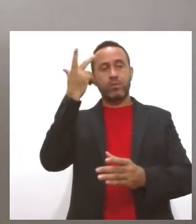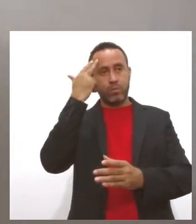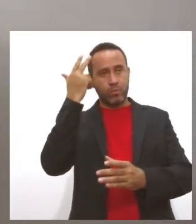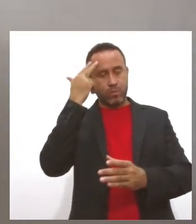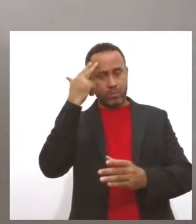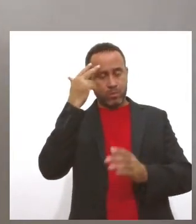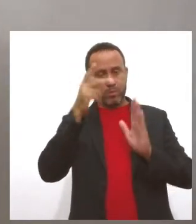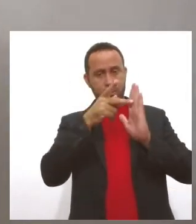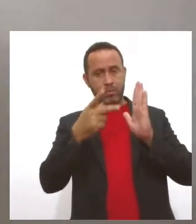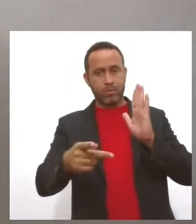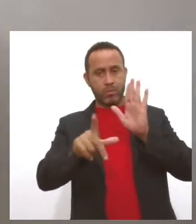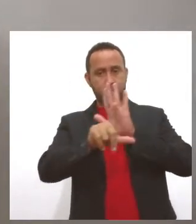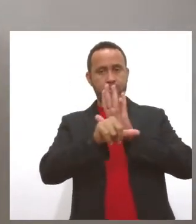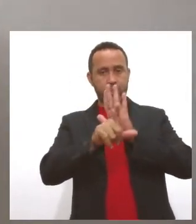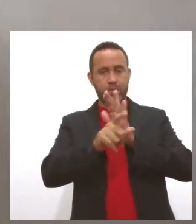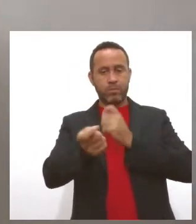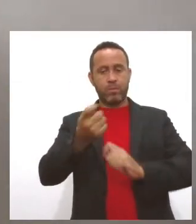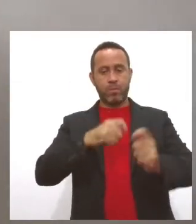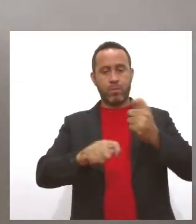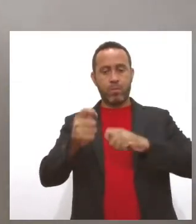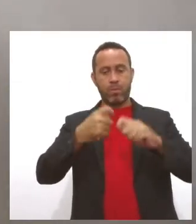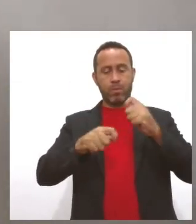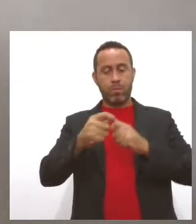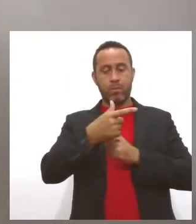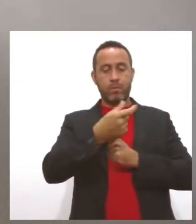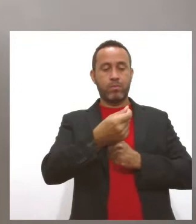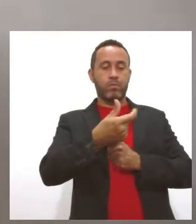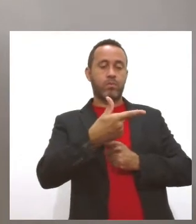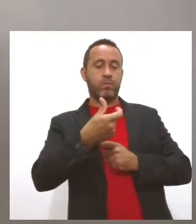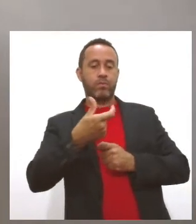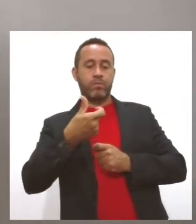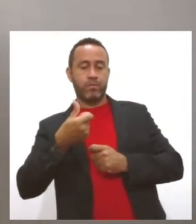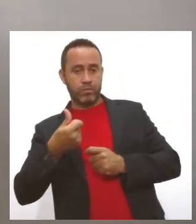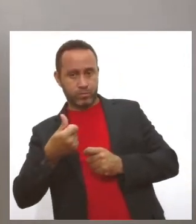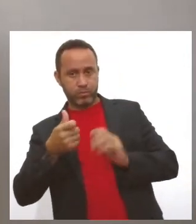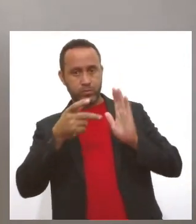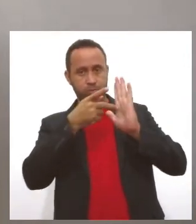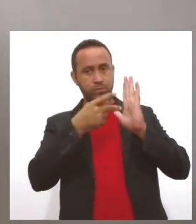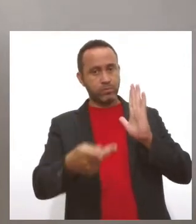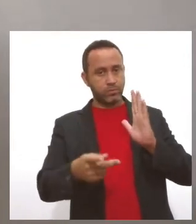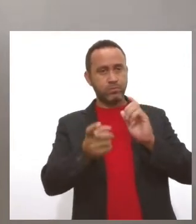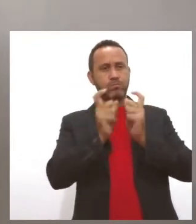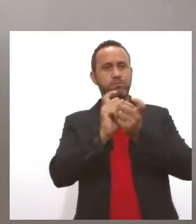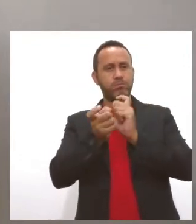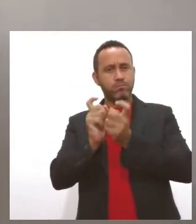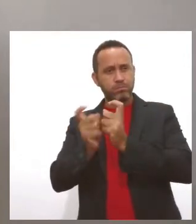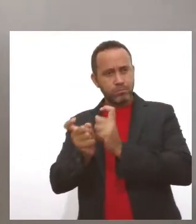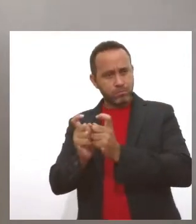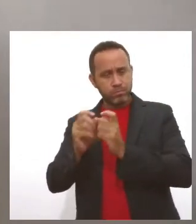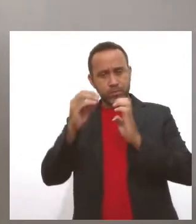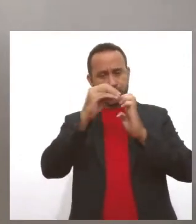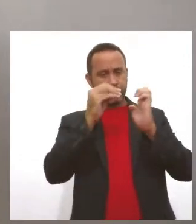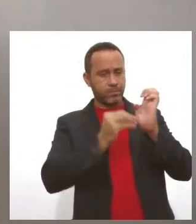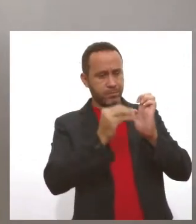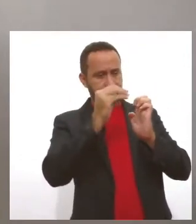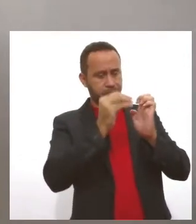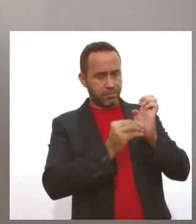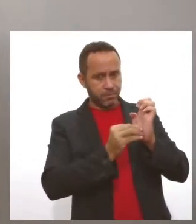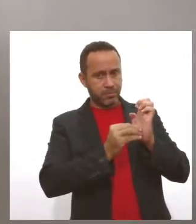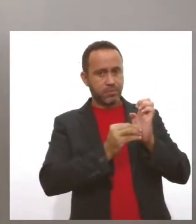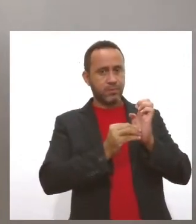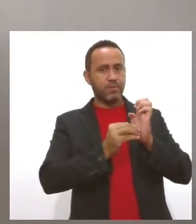do projeto de lei orçamentária, o orçamento para 2021. É um projeto que tem muita discussão, muitas emendas, então vai ser um dia